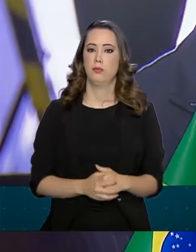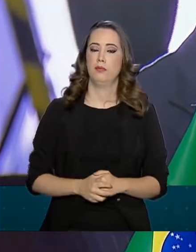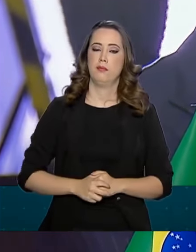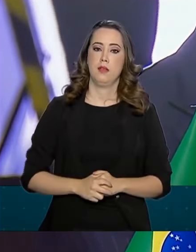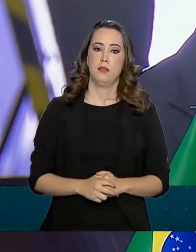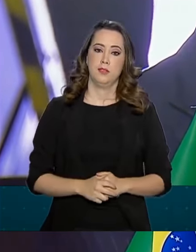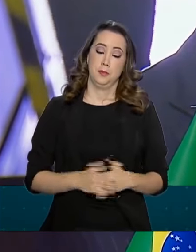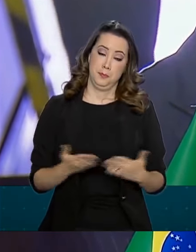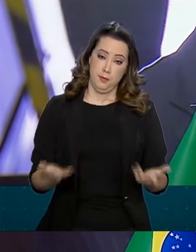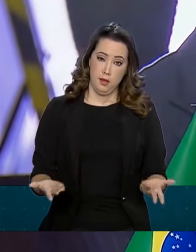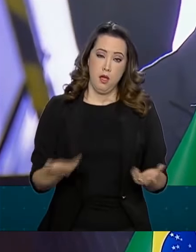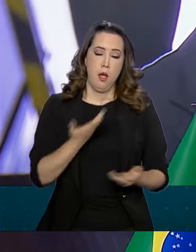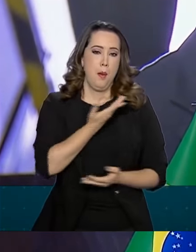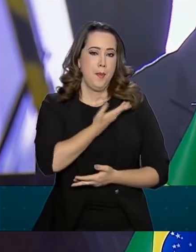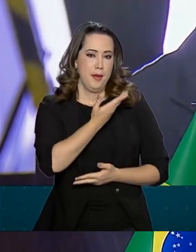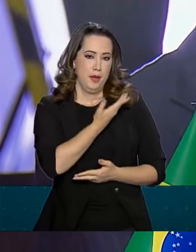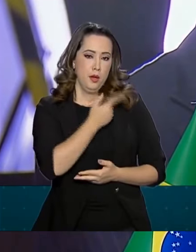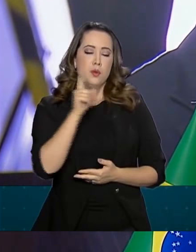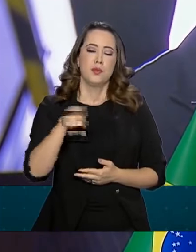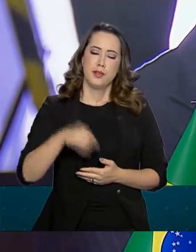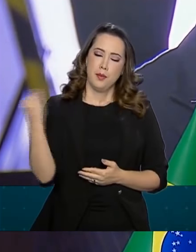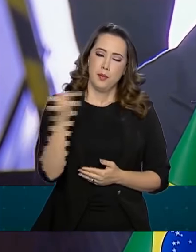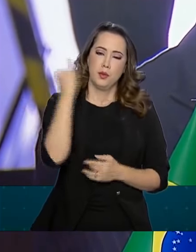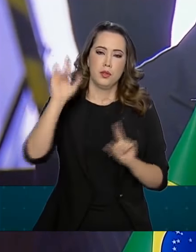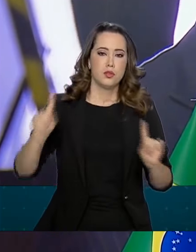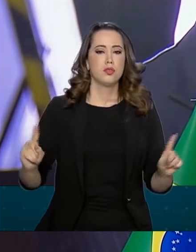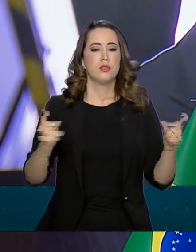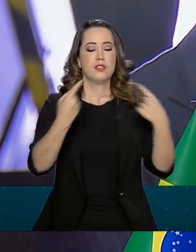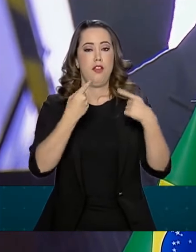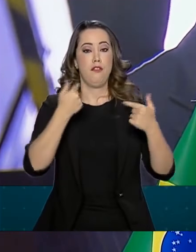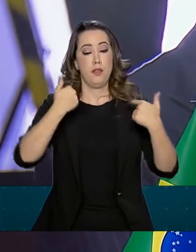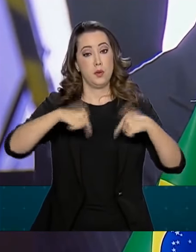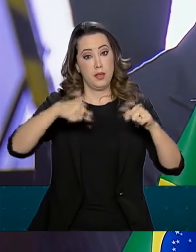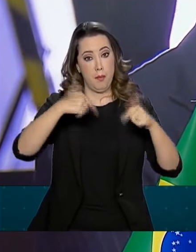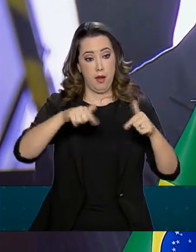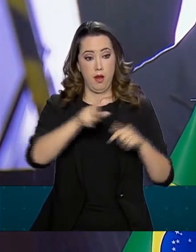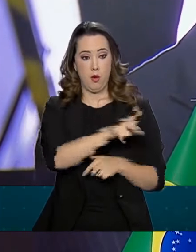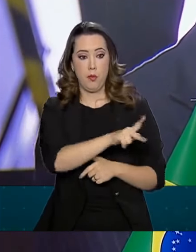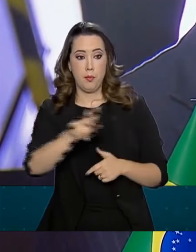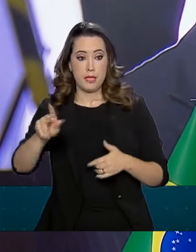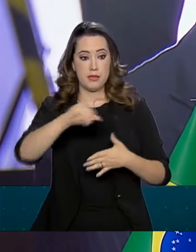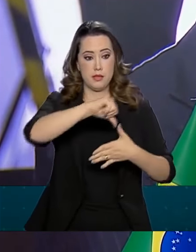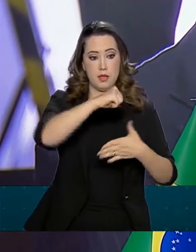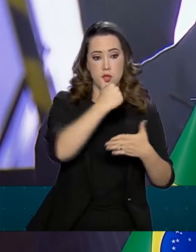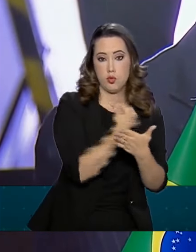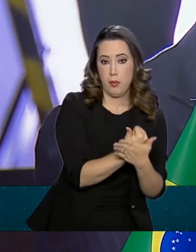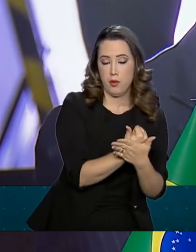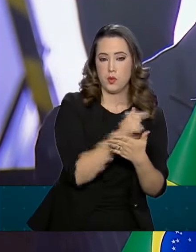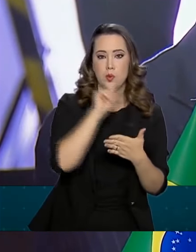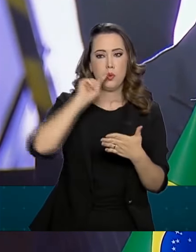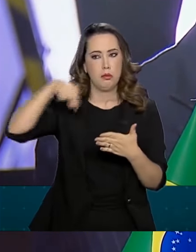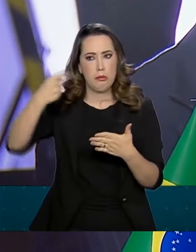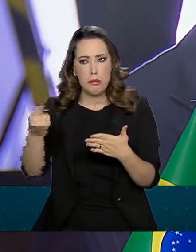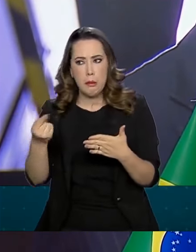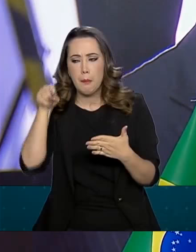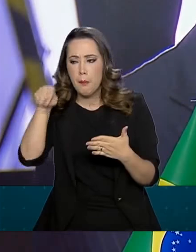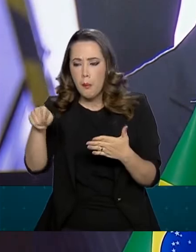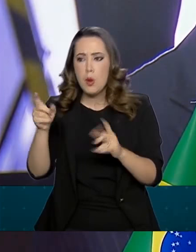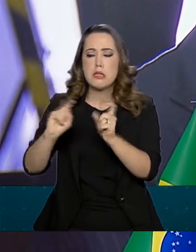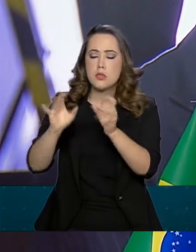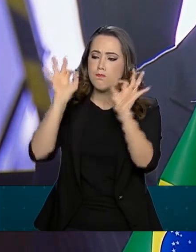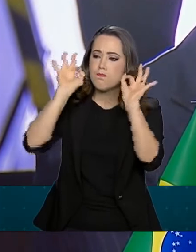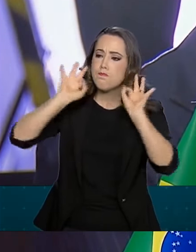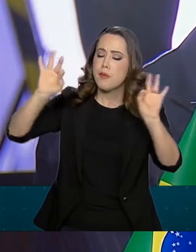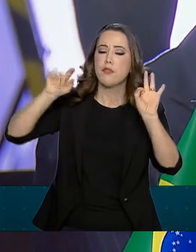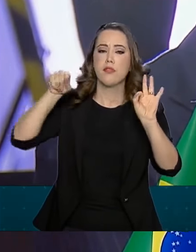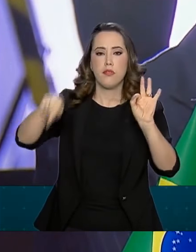Meus amigos, será um desafio exercer a presidência do Mercosul, depois da competente administração